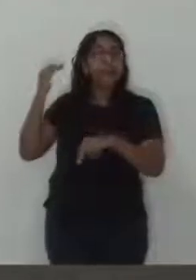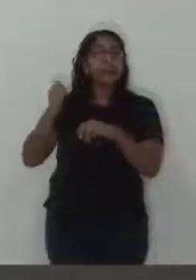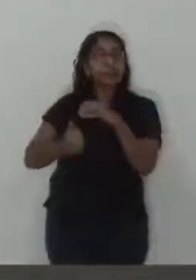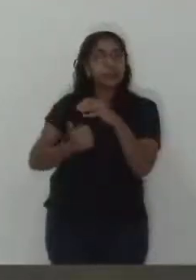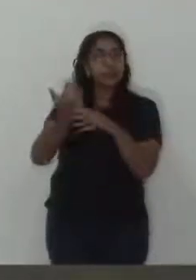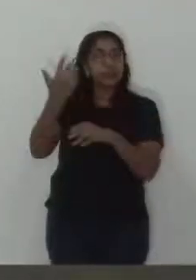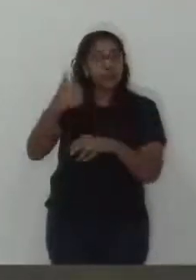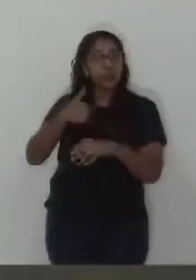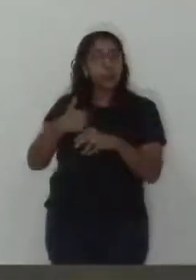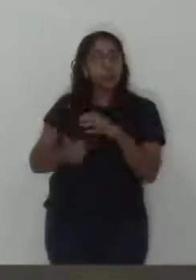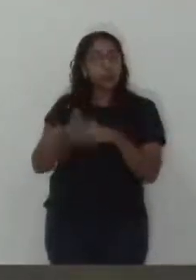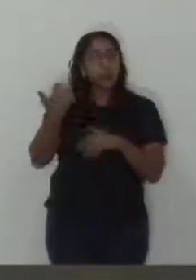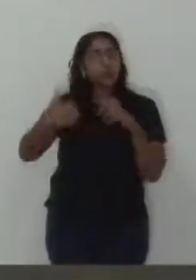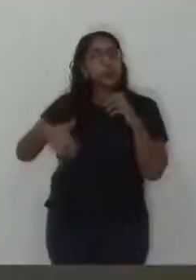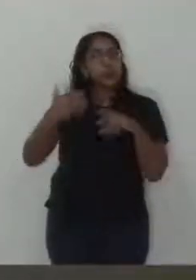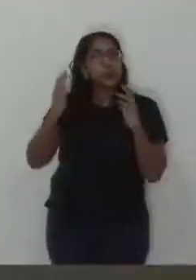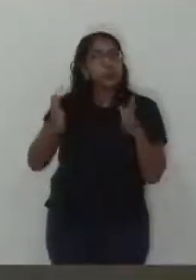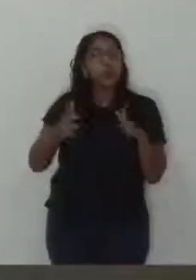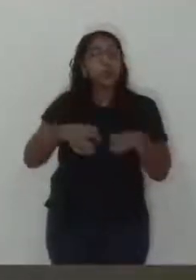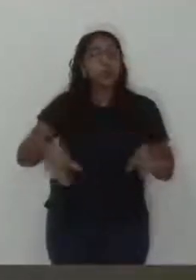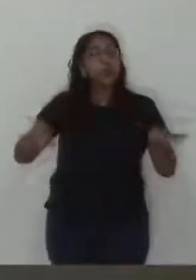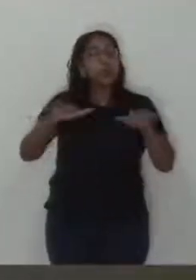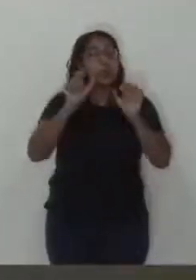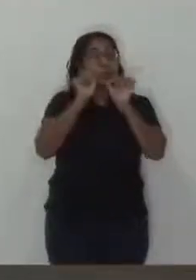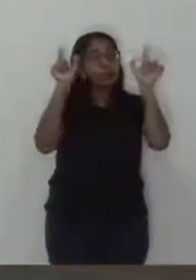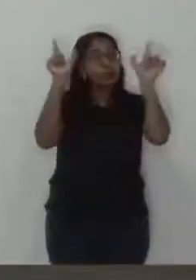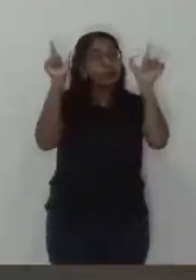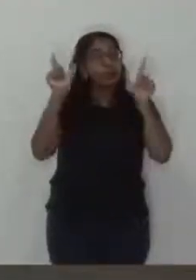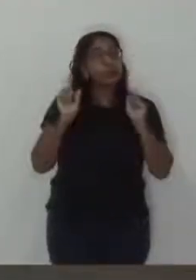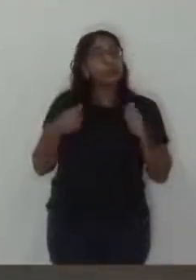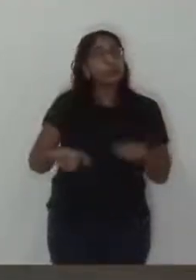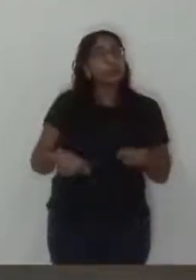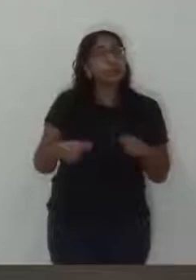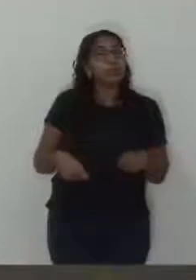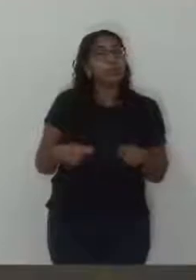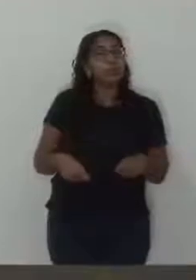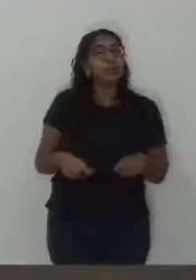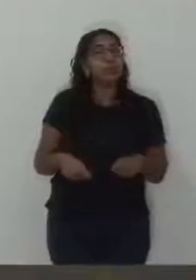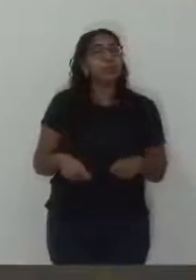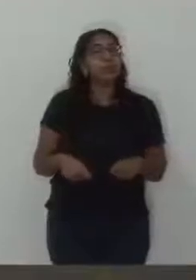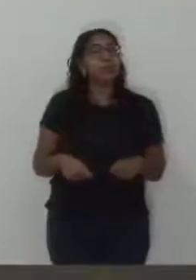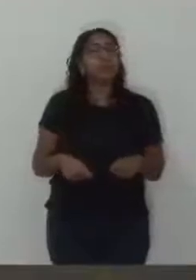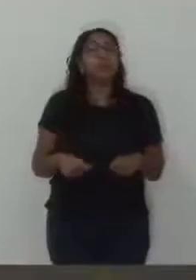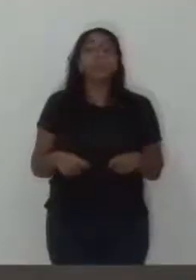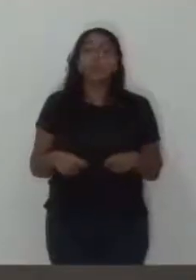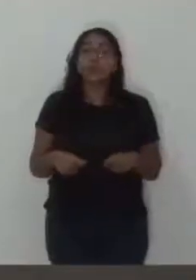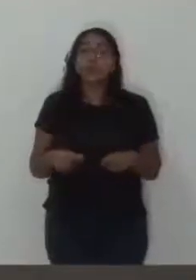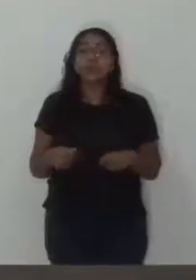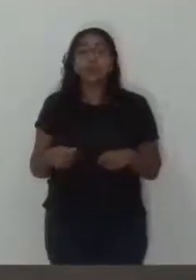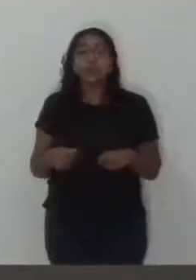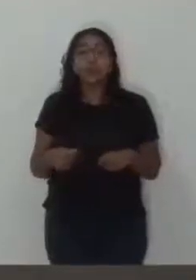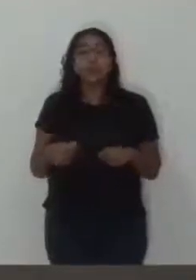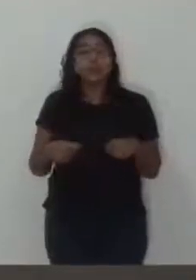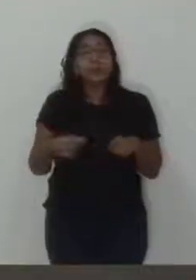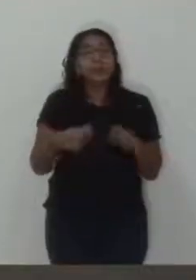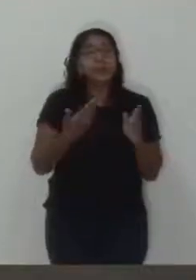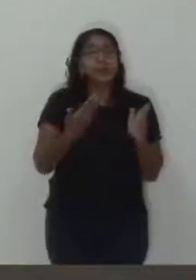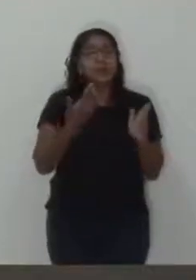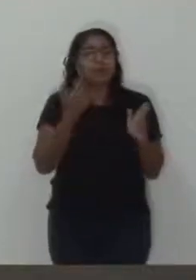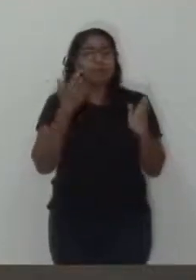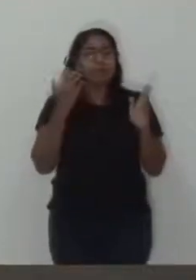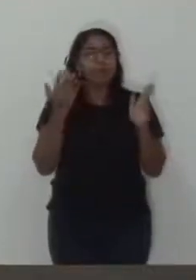vereadores também falando, aleitando há dois, três anos, que é necessário ter um estudo, análise